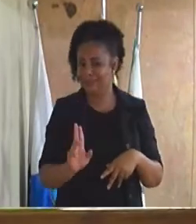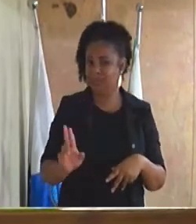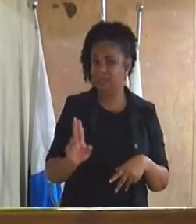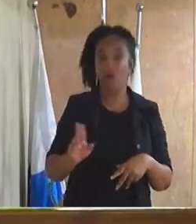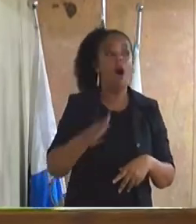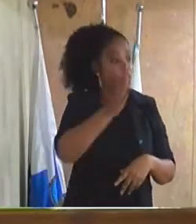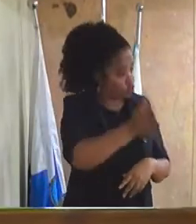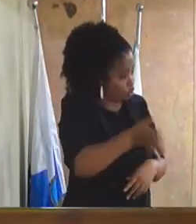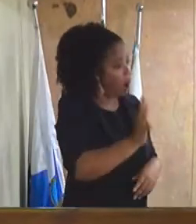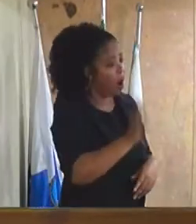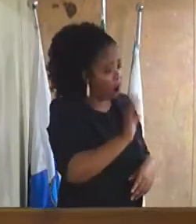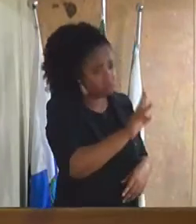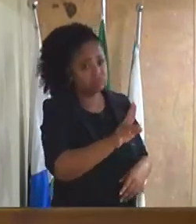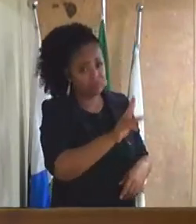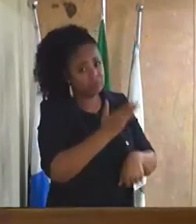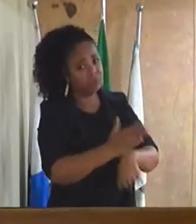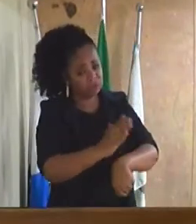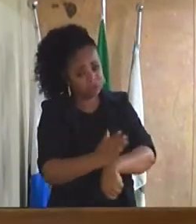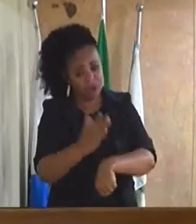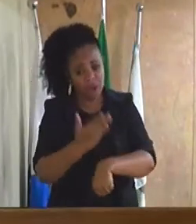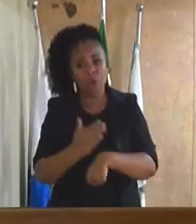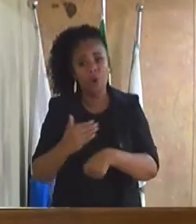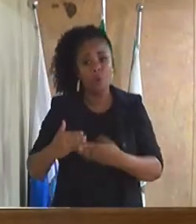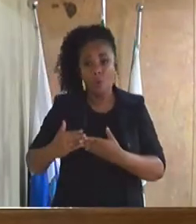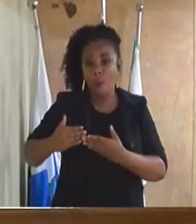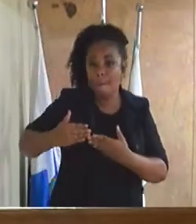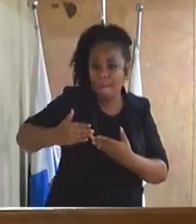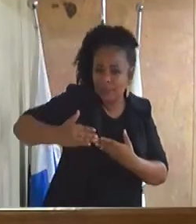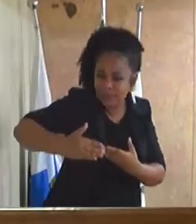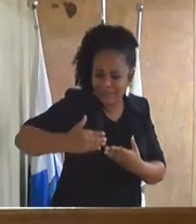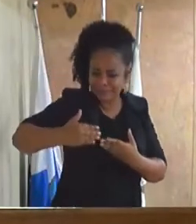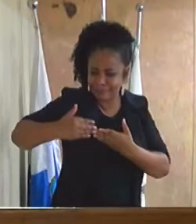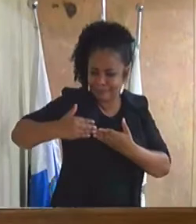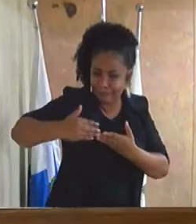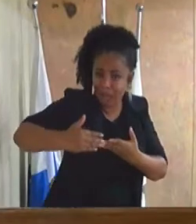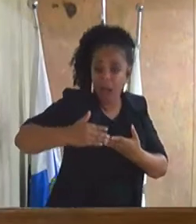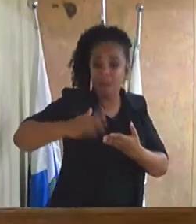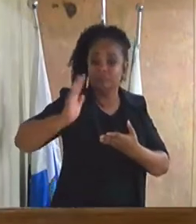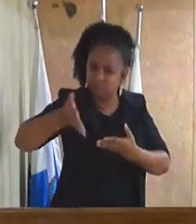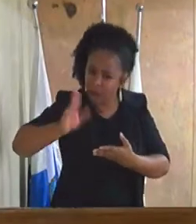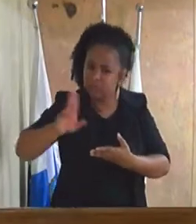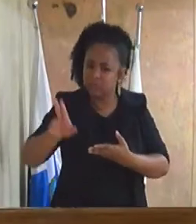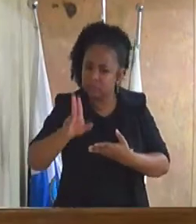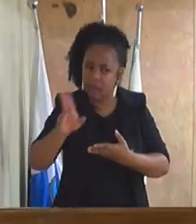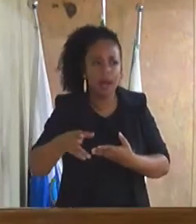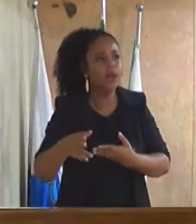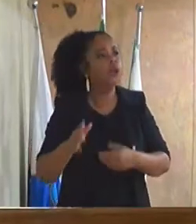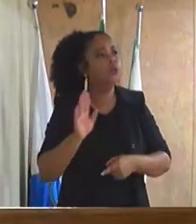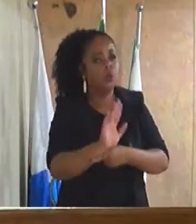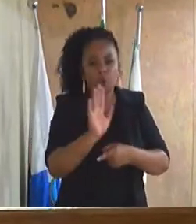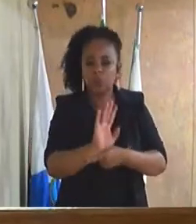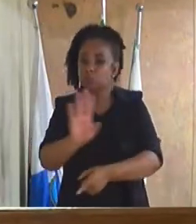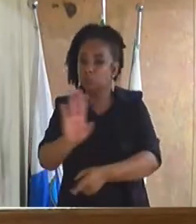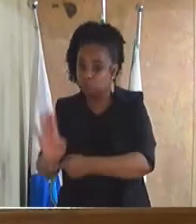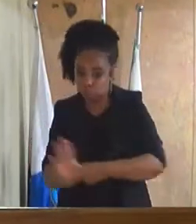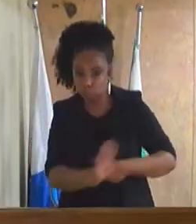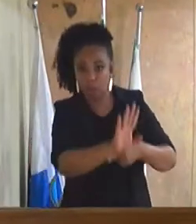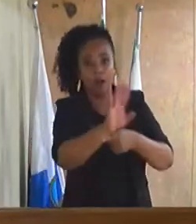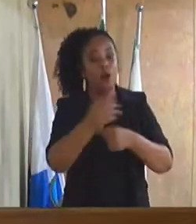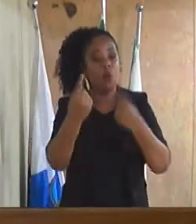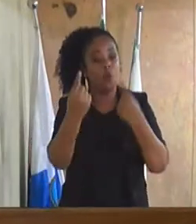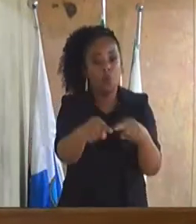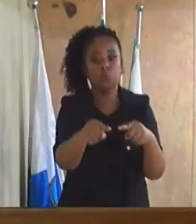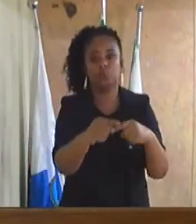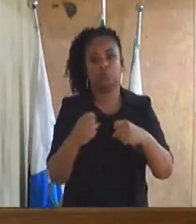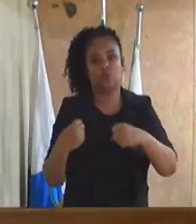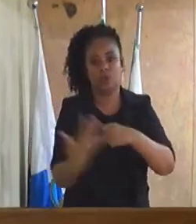usado desde o início da pandemia, todos os recursos para o combate ao coronavírus já tem sido implementado e hoje,